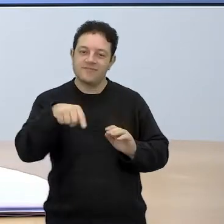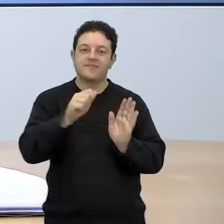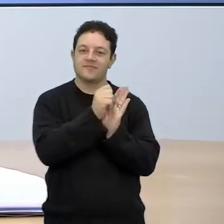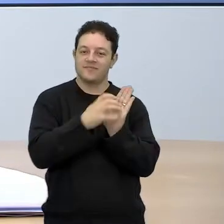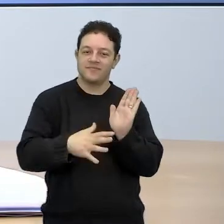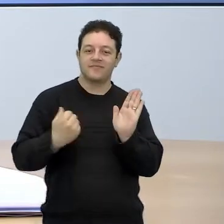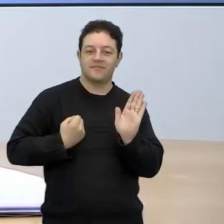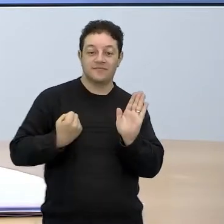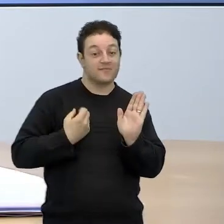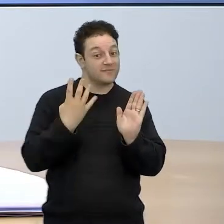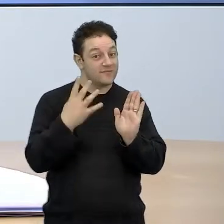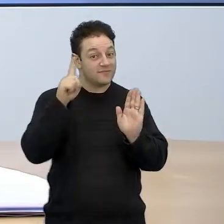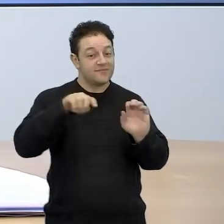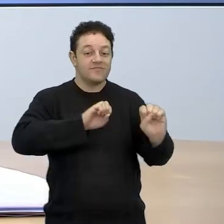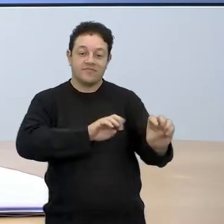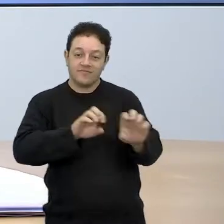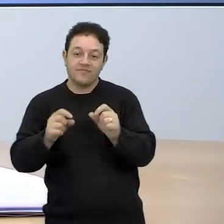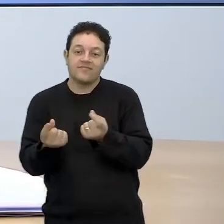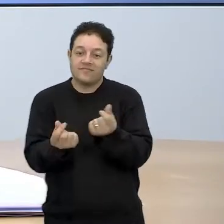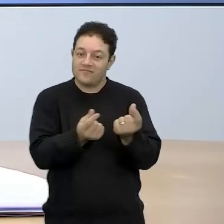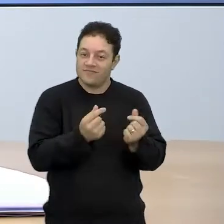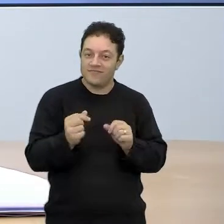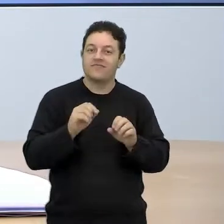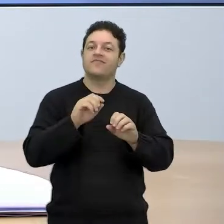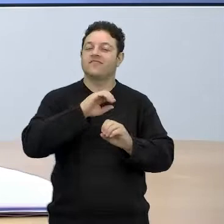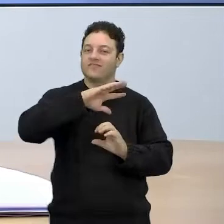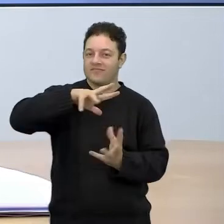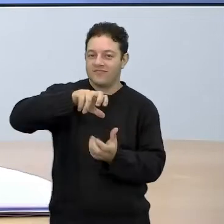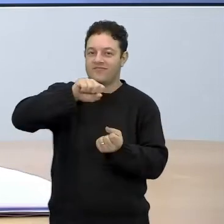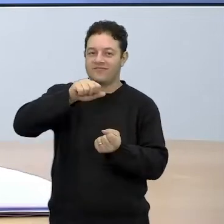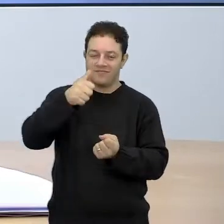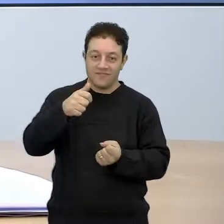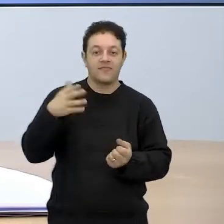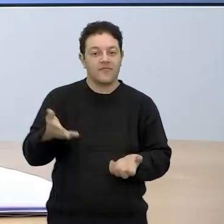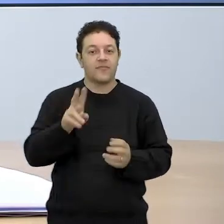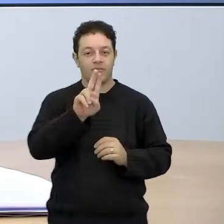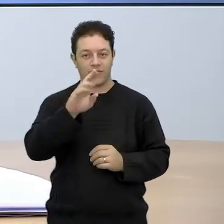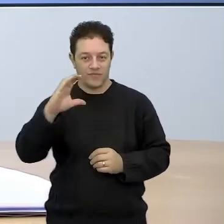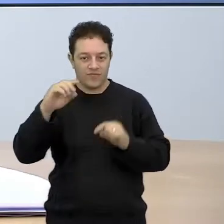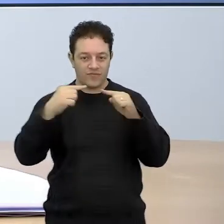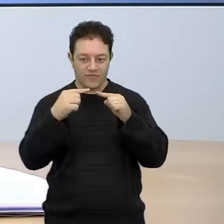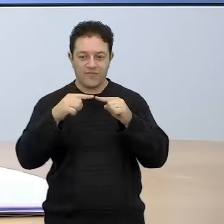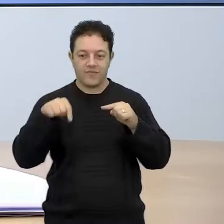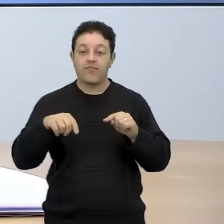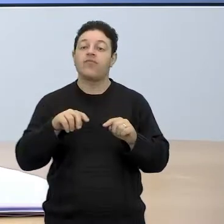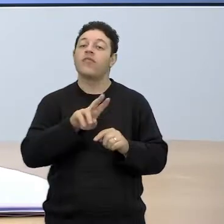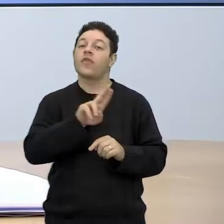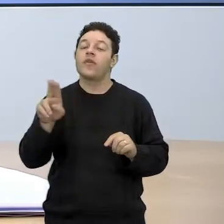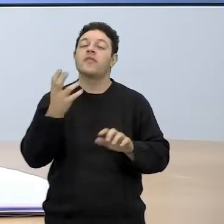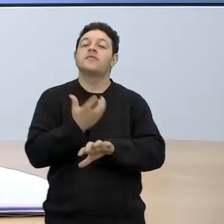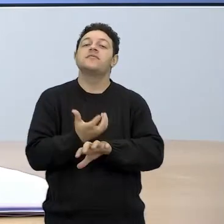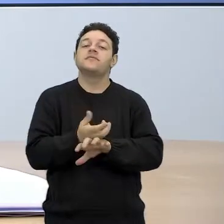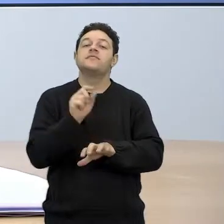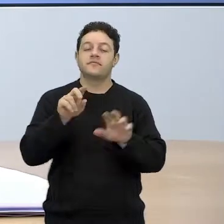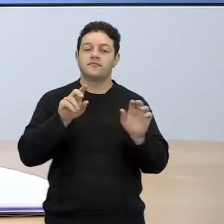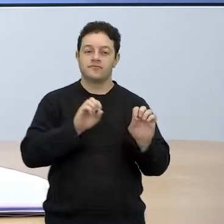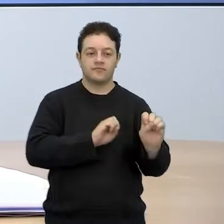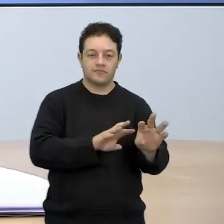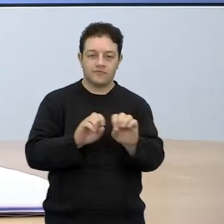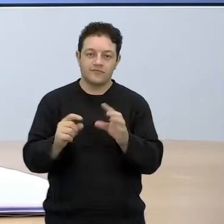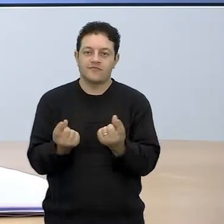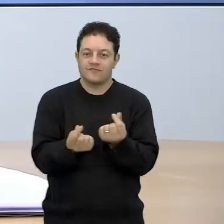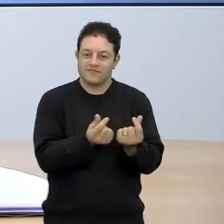4 sobre educação financeira sustentável, o nome da nossa UC, o nome do nosso componente é a educação